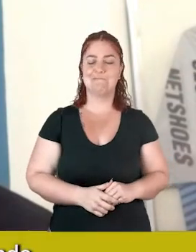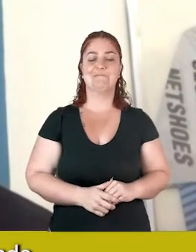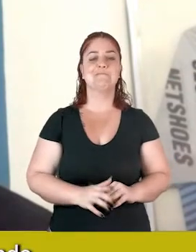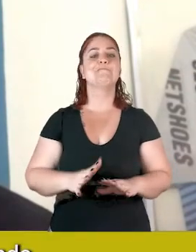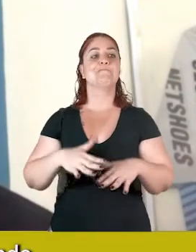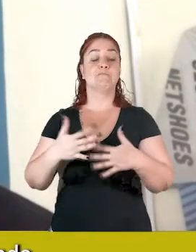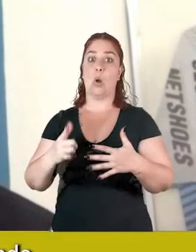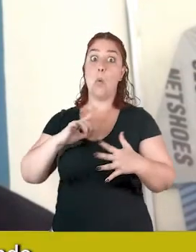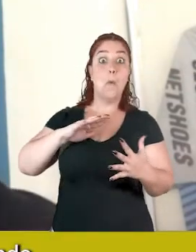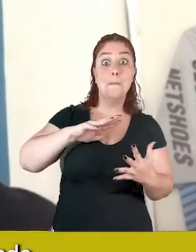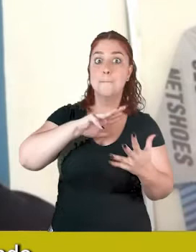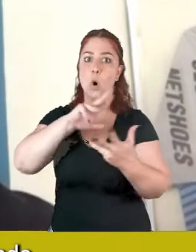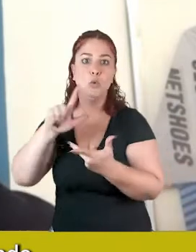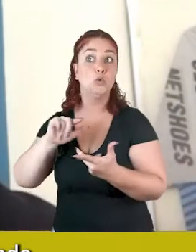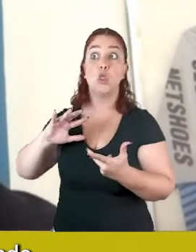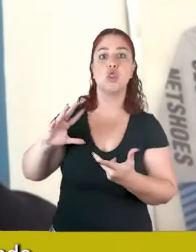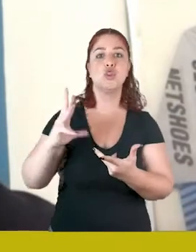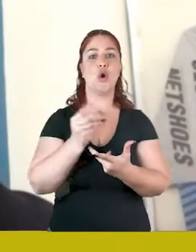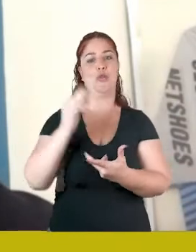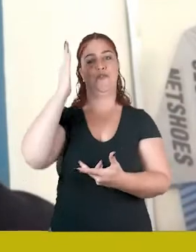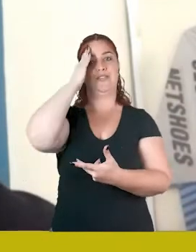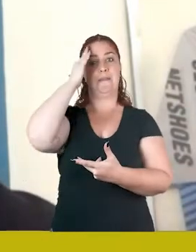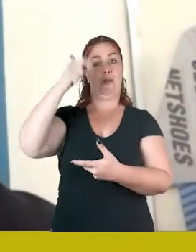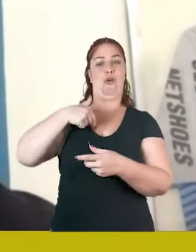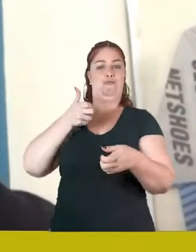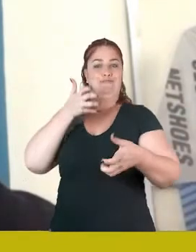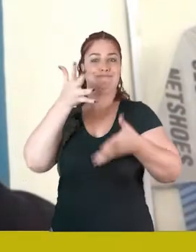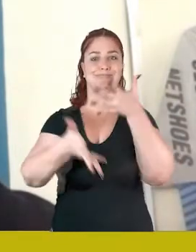rodou muito, e a minha fala, né.